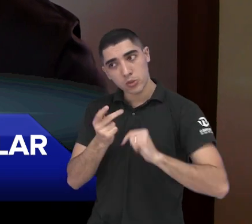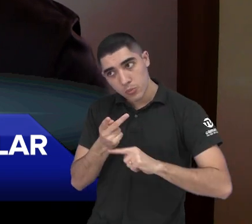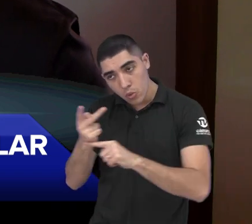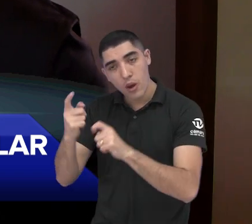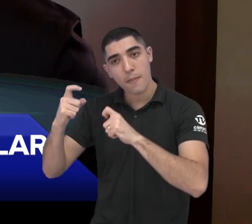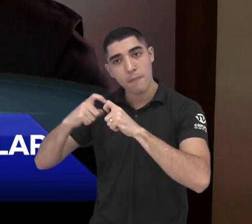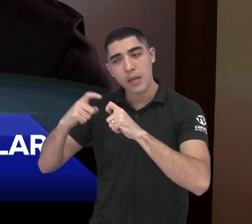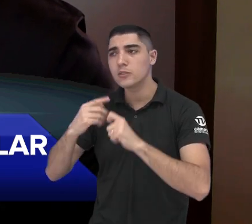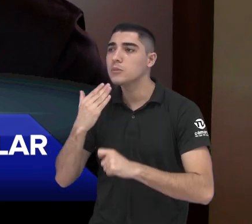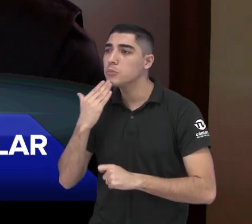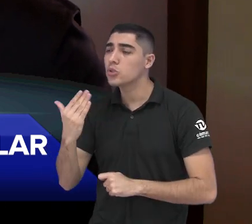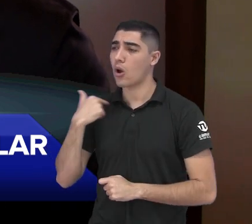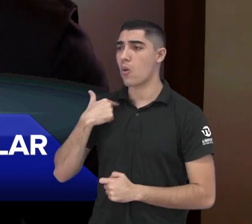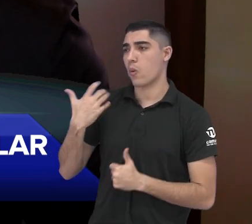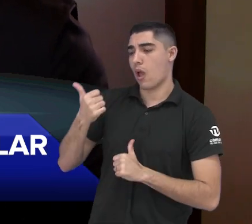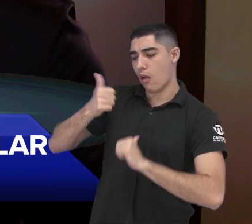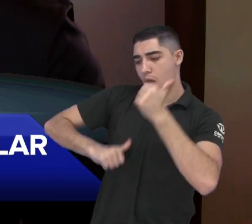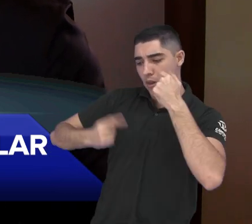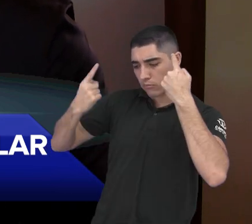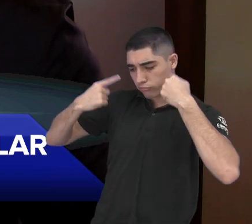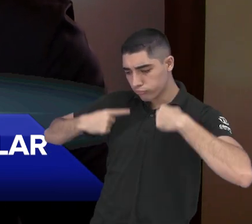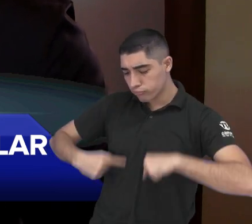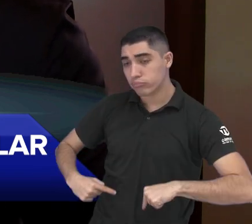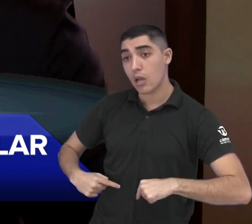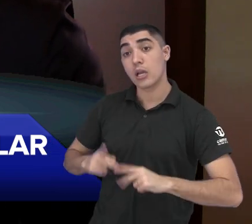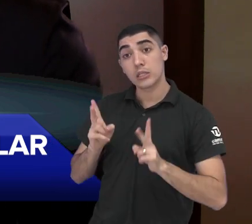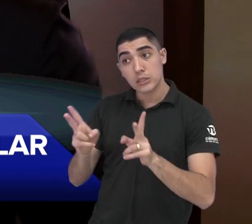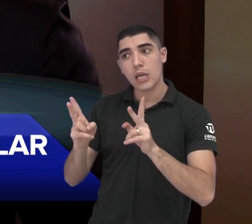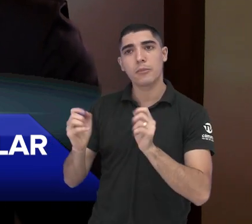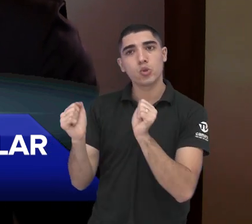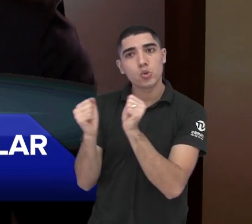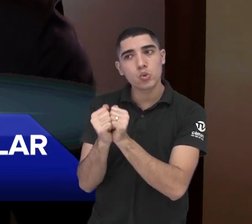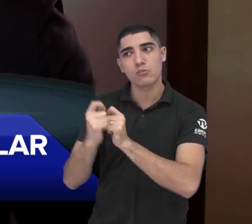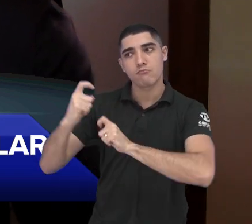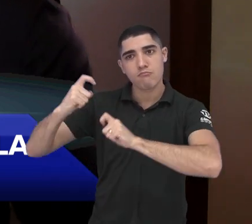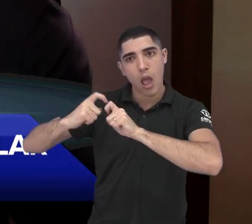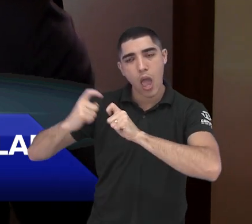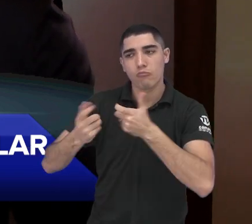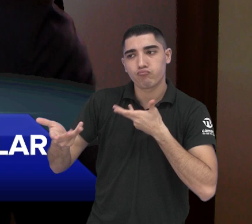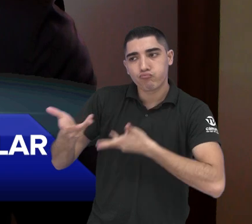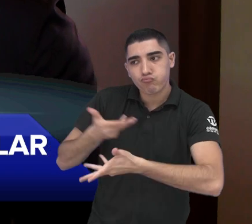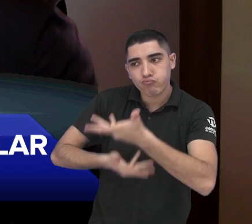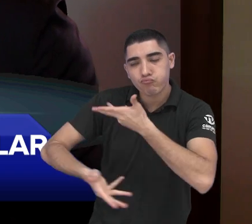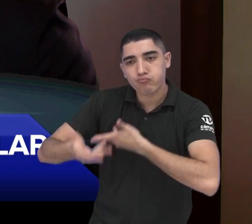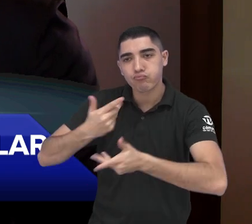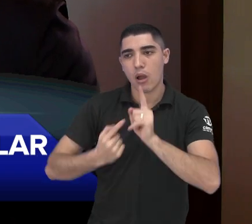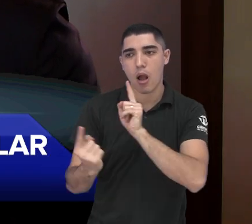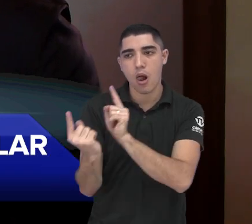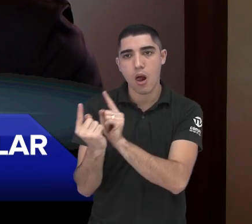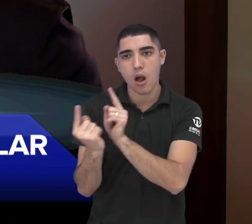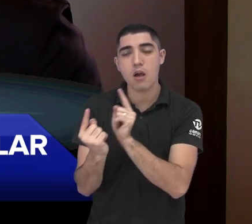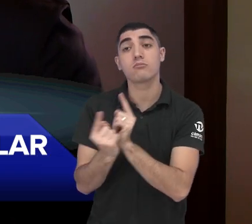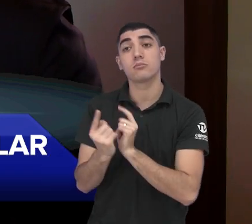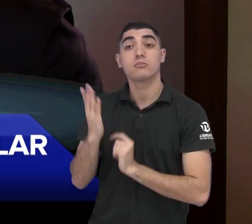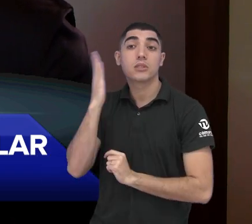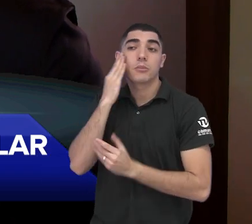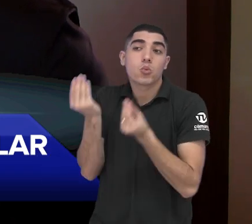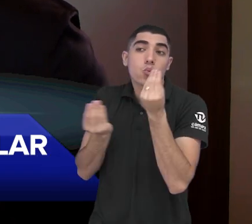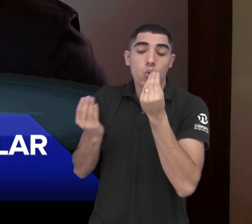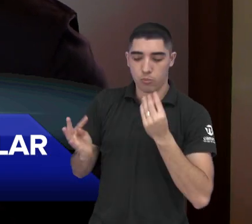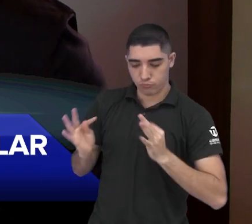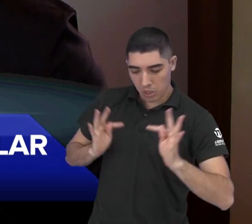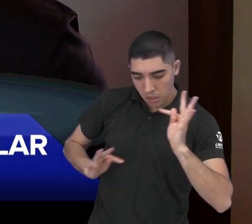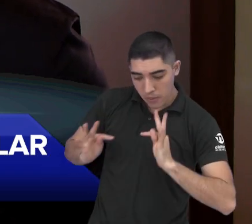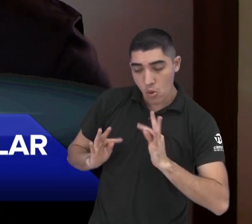fazer check-up vascular, sempre estar em contato com o especialista e para que a gente, como especialista, a gente sabe como fazer isso